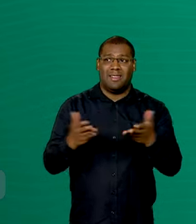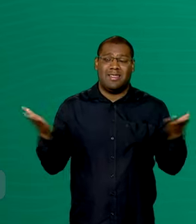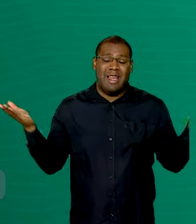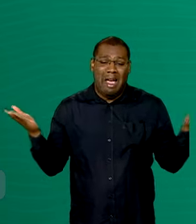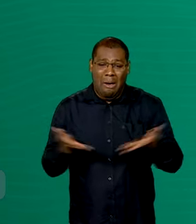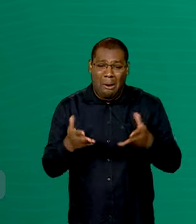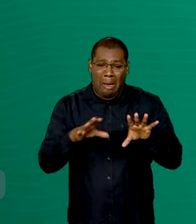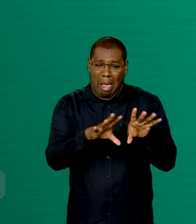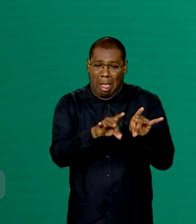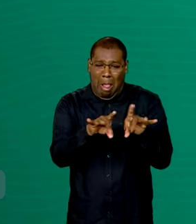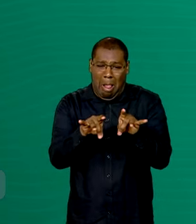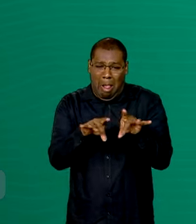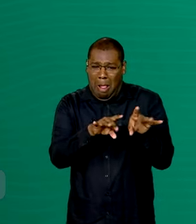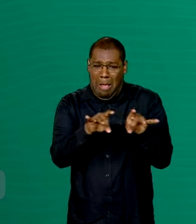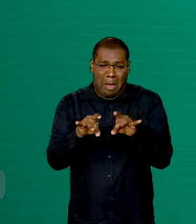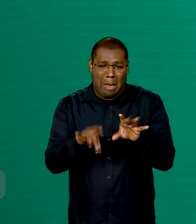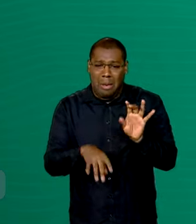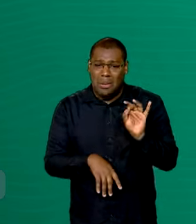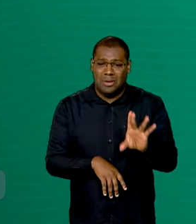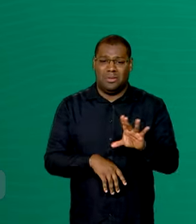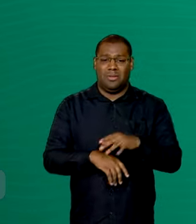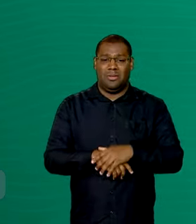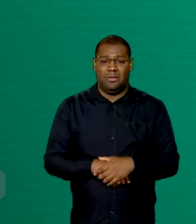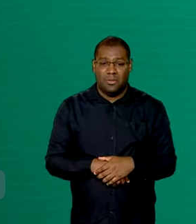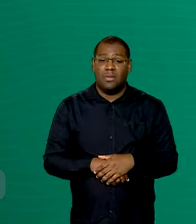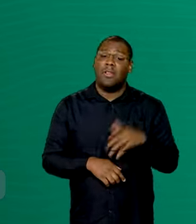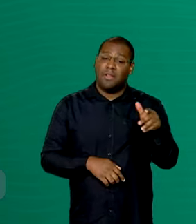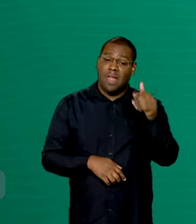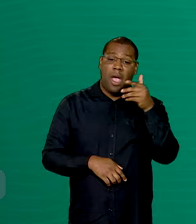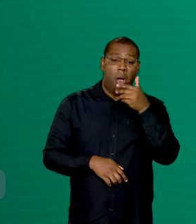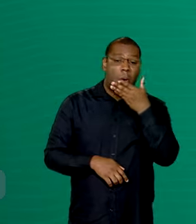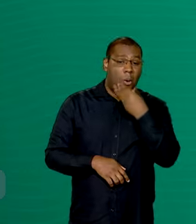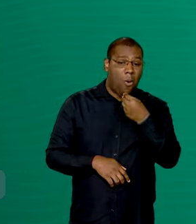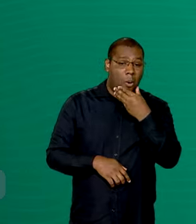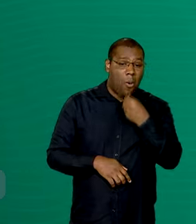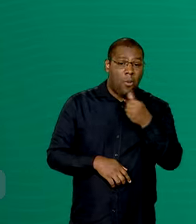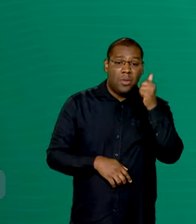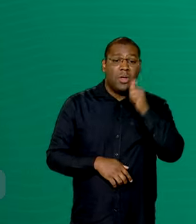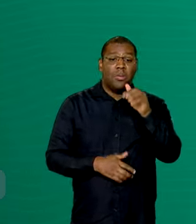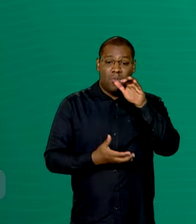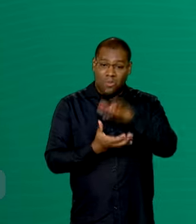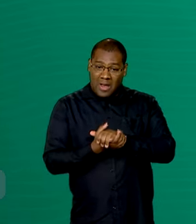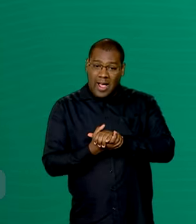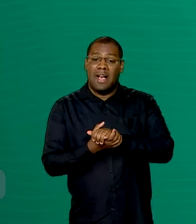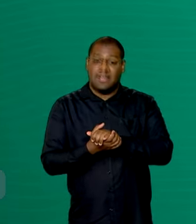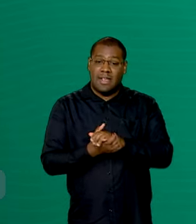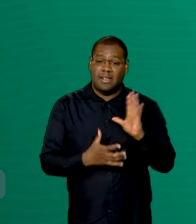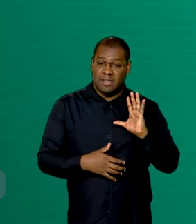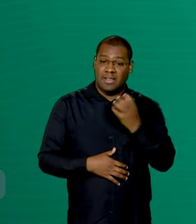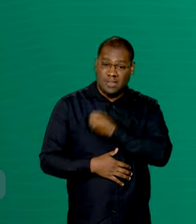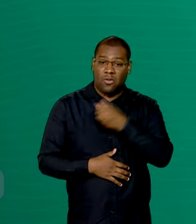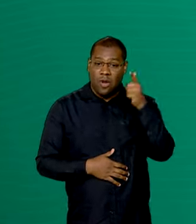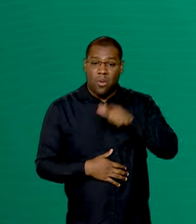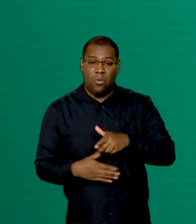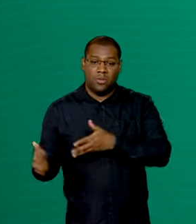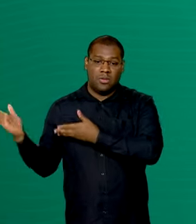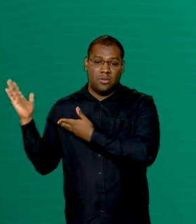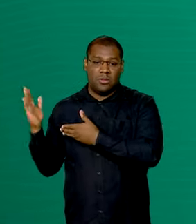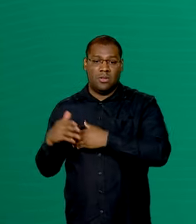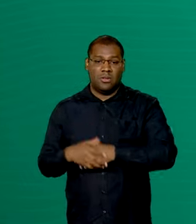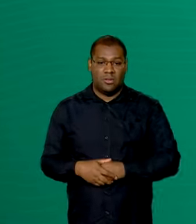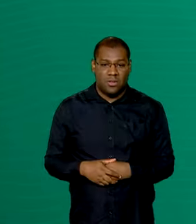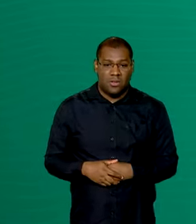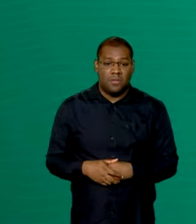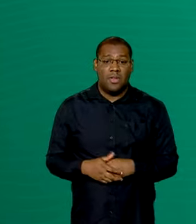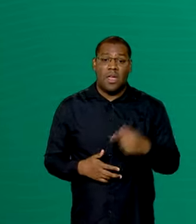só lama. E por pouco, ele e a mulher escaparam com vida. 20 minutos que eu saí de casa com a minha esposa, para pegar